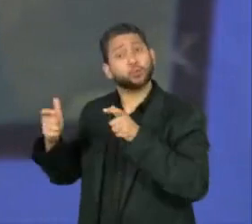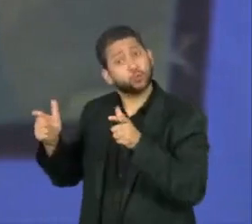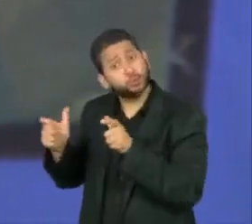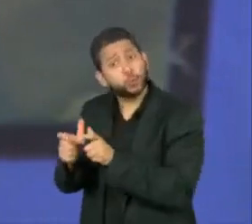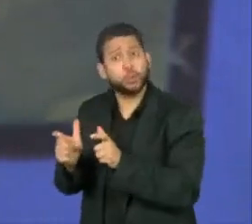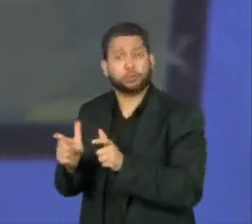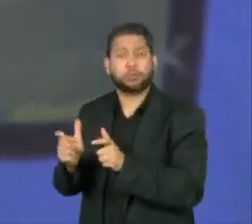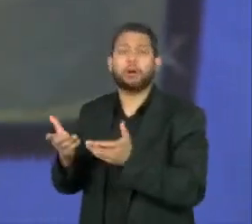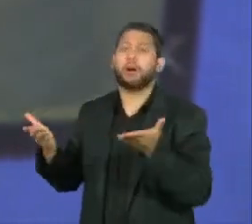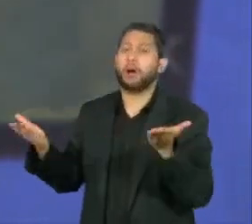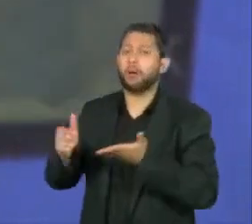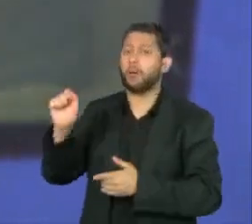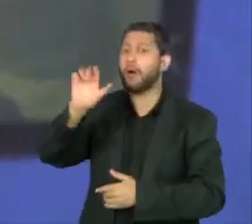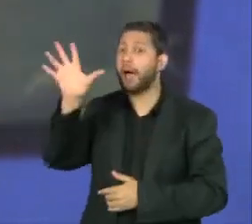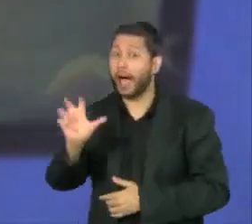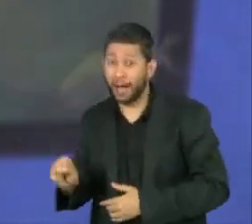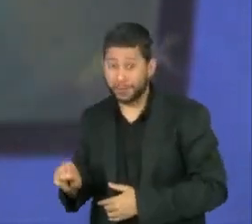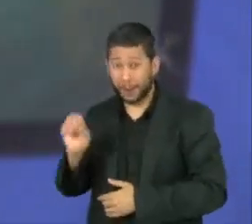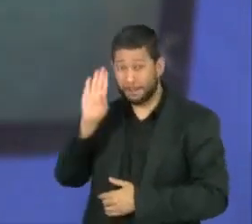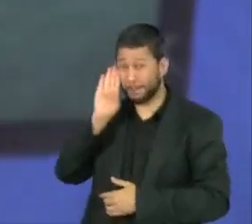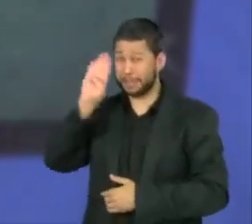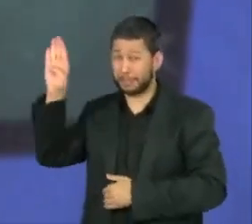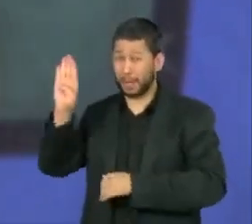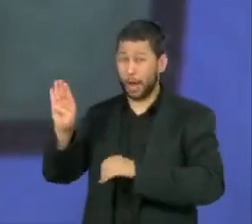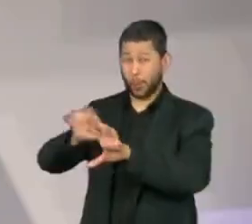E o país deixou de ser o epicentro da nova variante. gente!